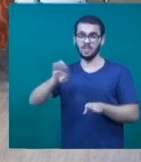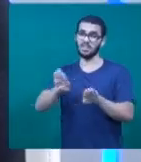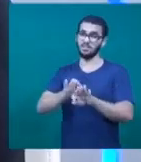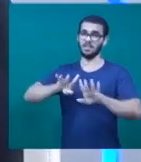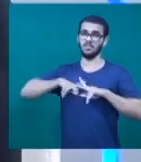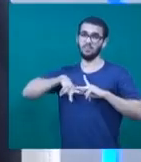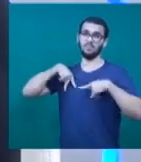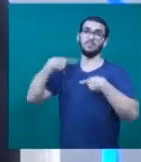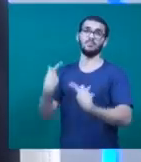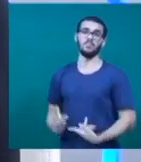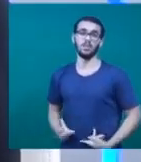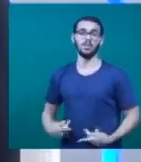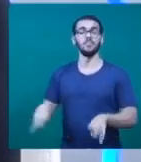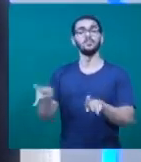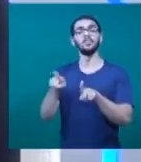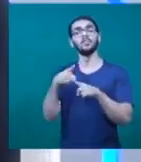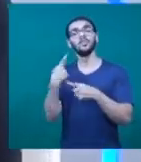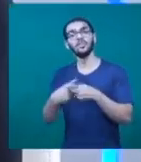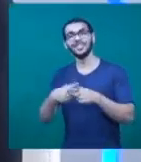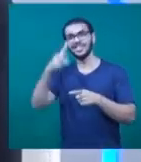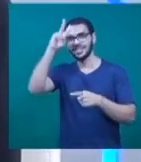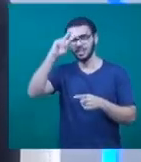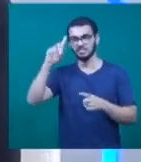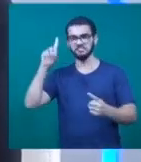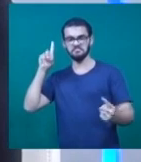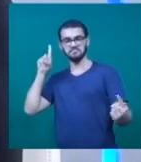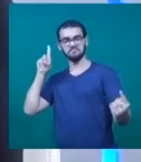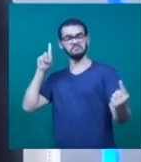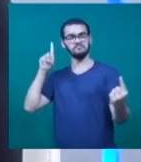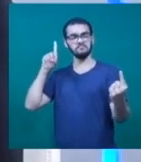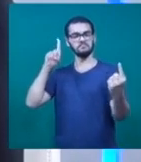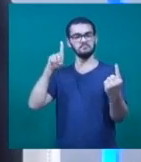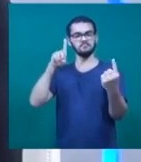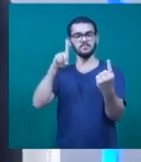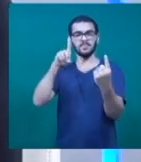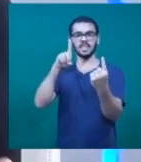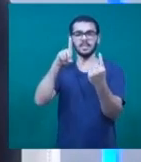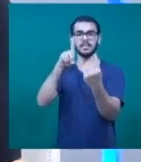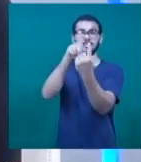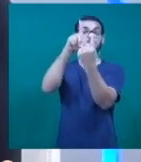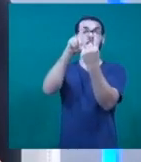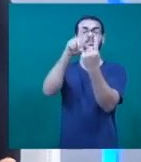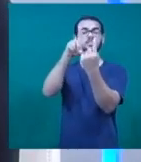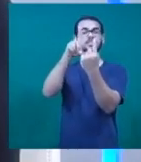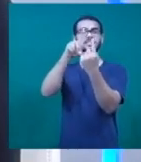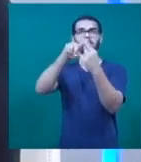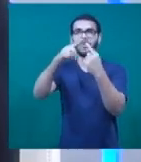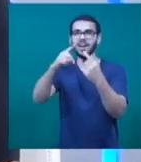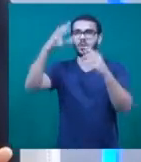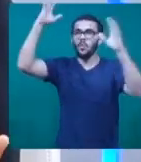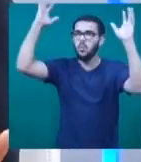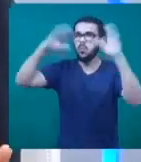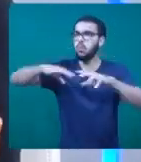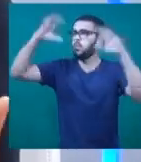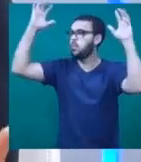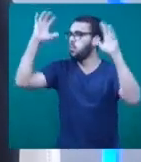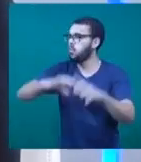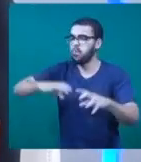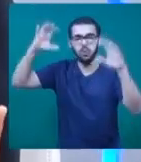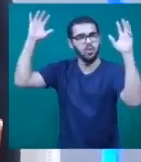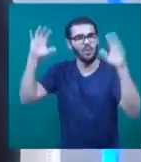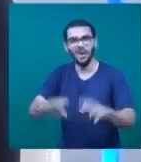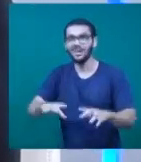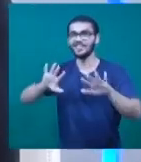humano. Porque é uma história de duas pessoas que se encontram, encontro inesperado, e que, de repente, começa uma chuva e, por esse